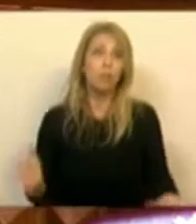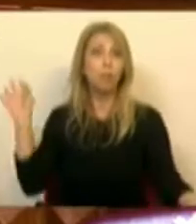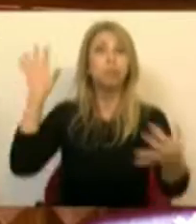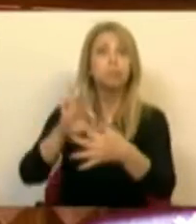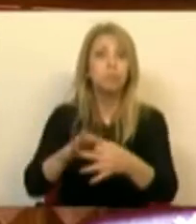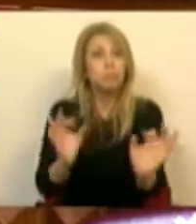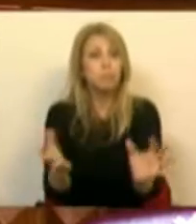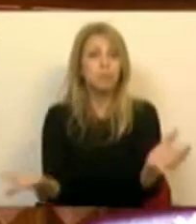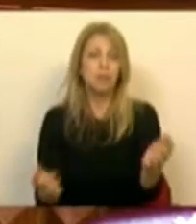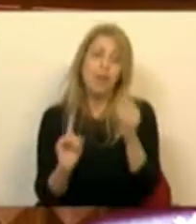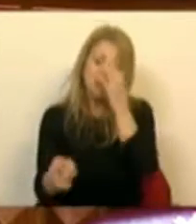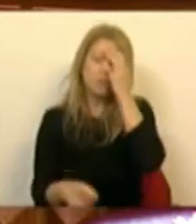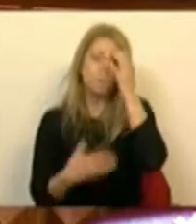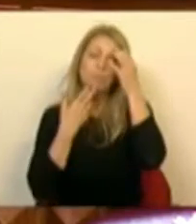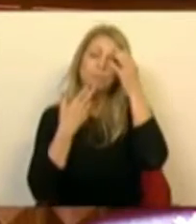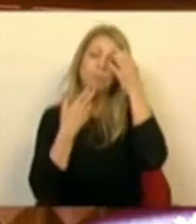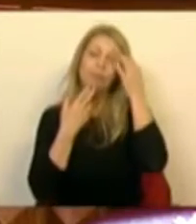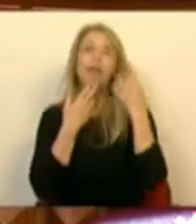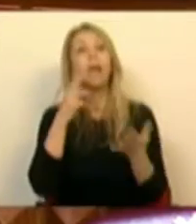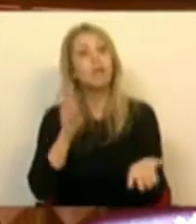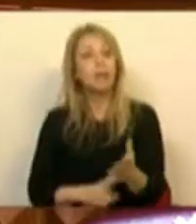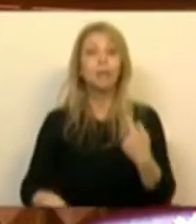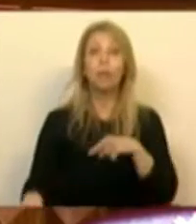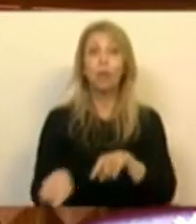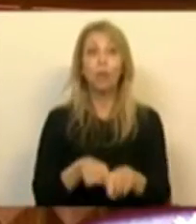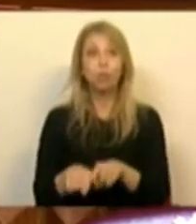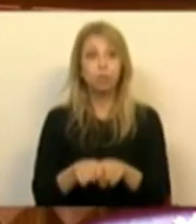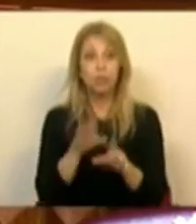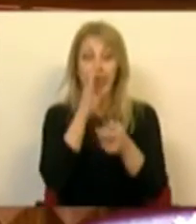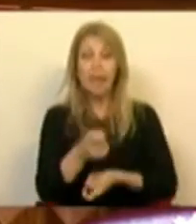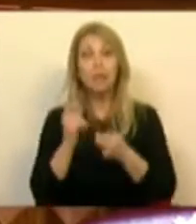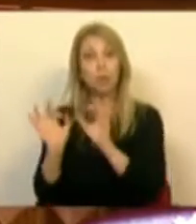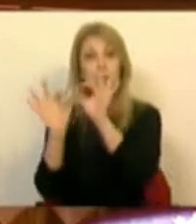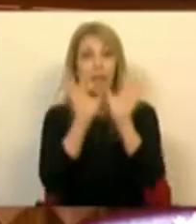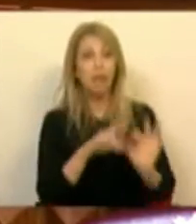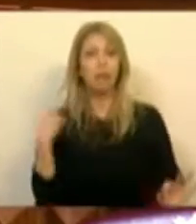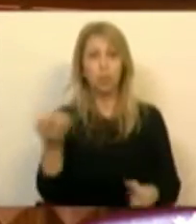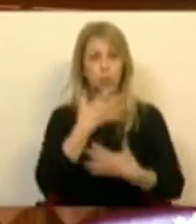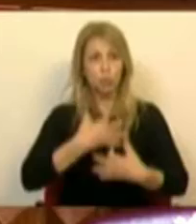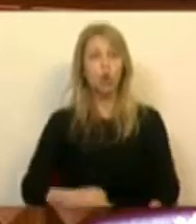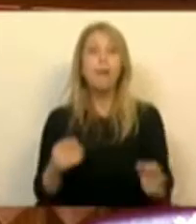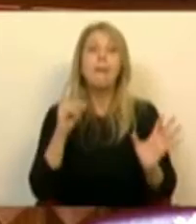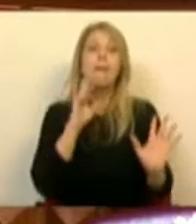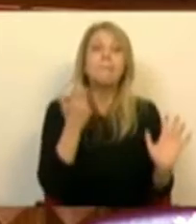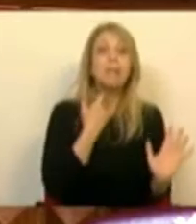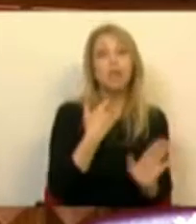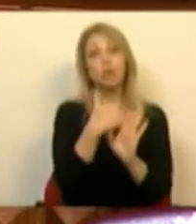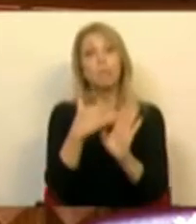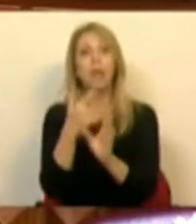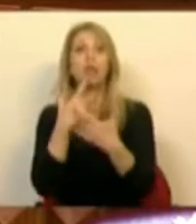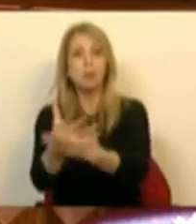portanto, essa é que é essa. É verdade. É uma política agrícola comum feita para todos. Pequenos, médios e grandes. E temos que, efetivamente,